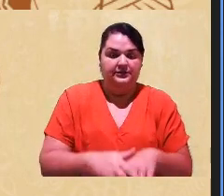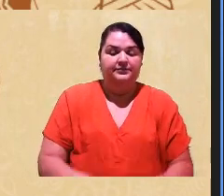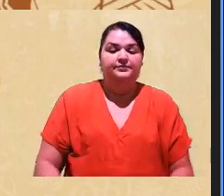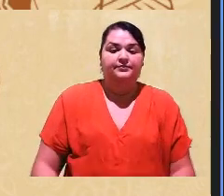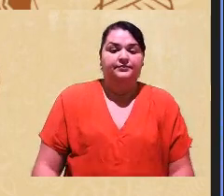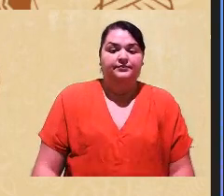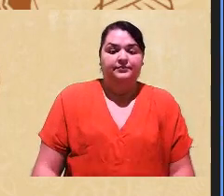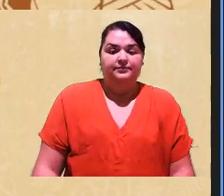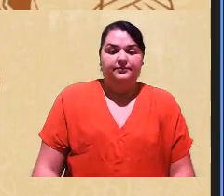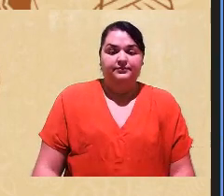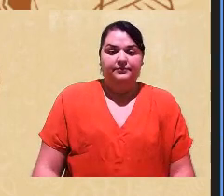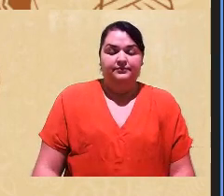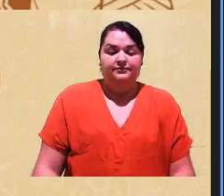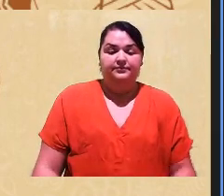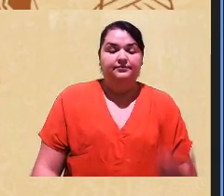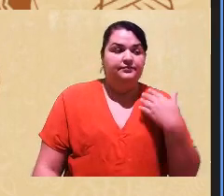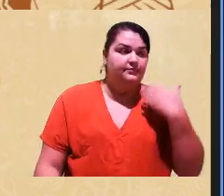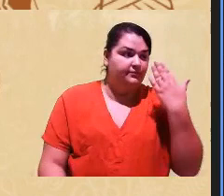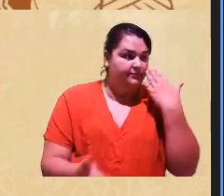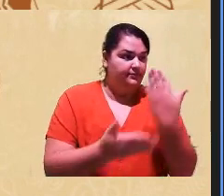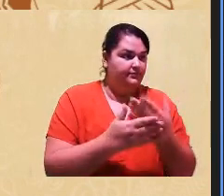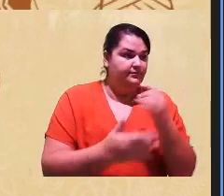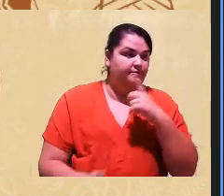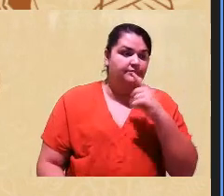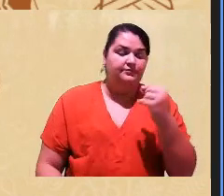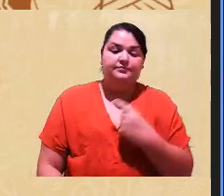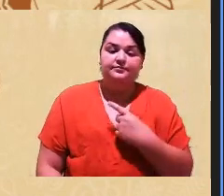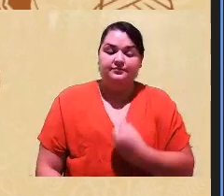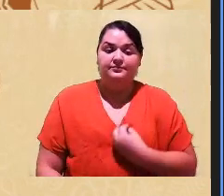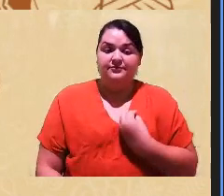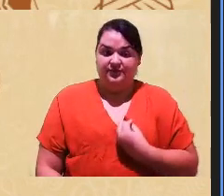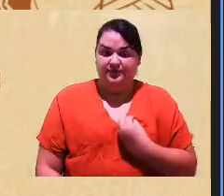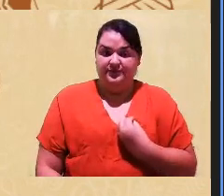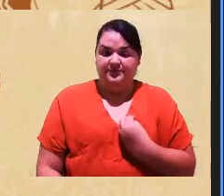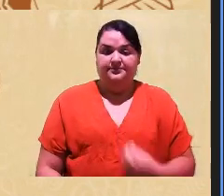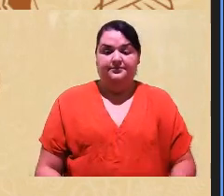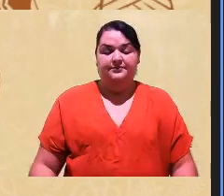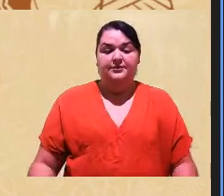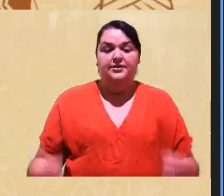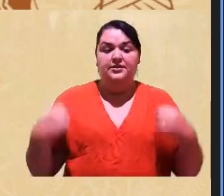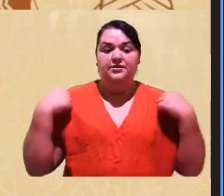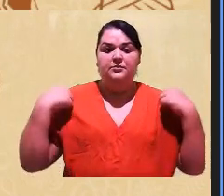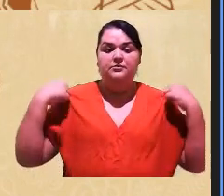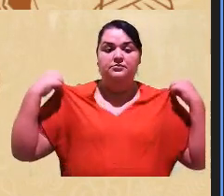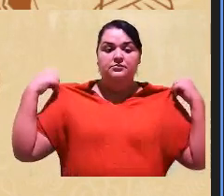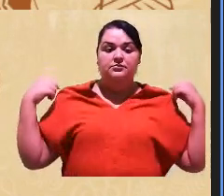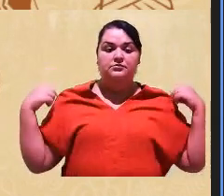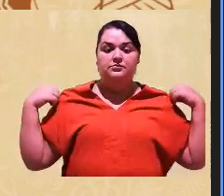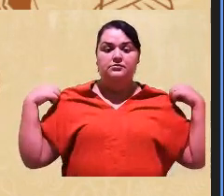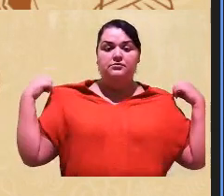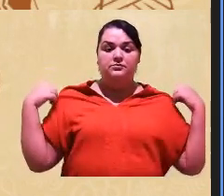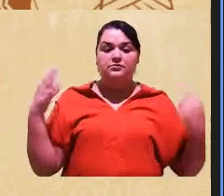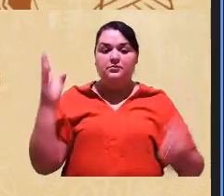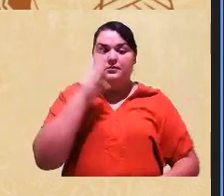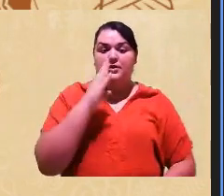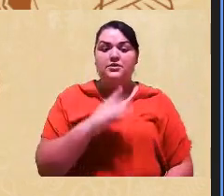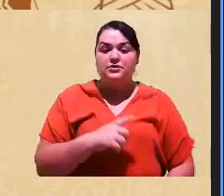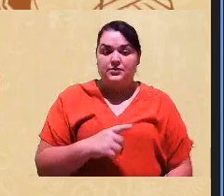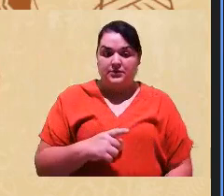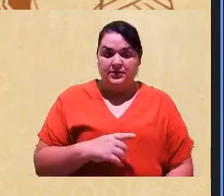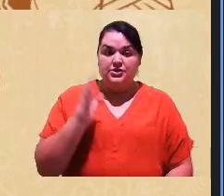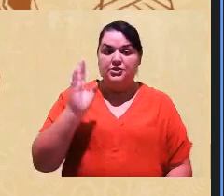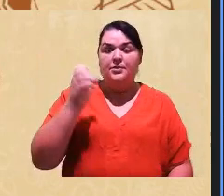Eu acredito que eles existam, são raros, mas existem no Brasil, e vocês devem